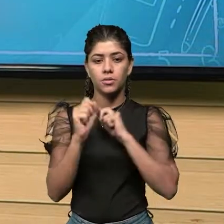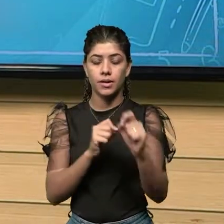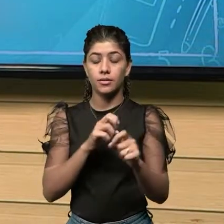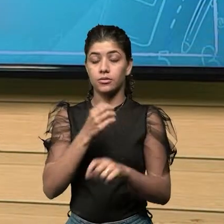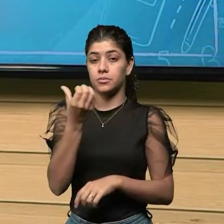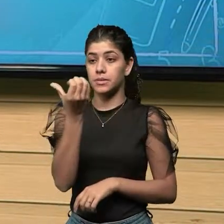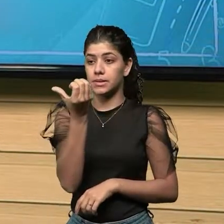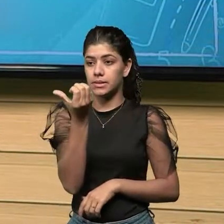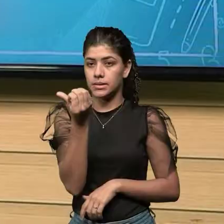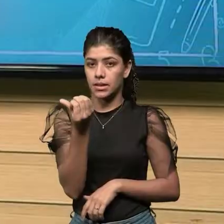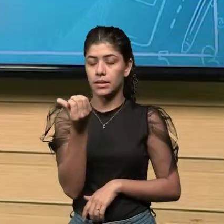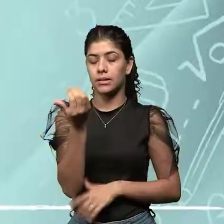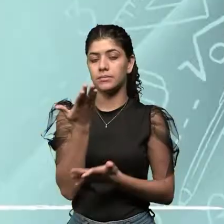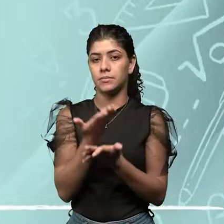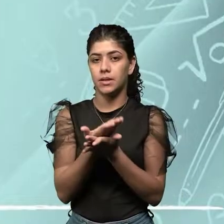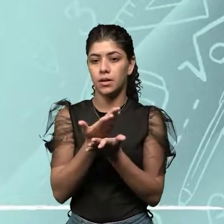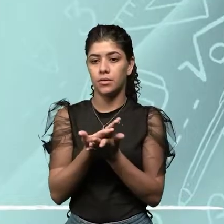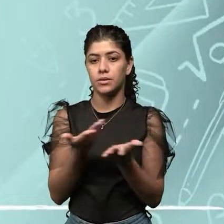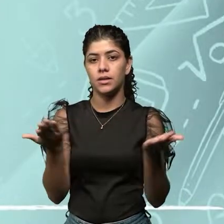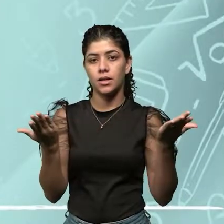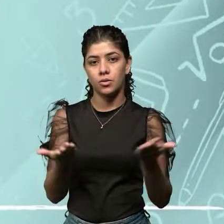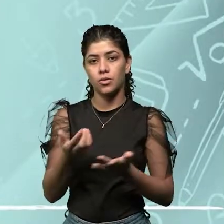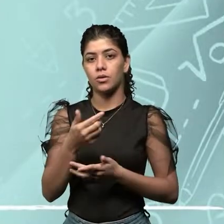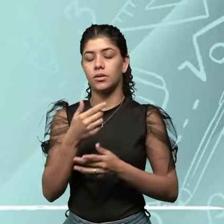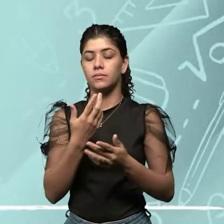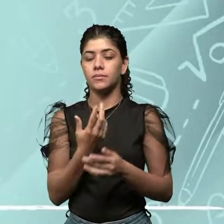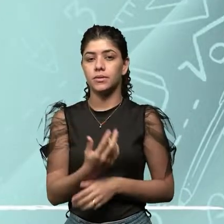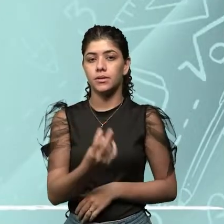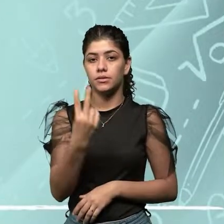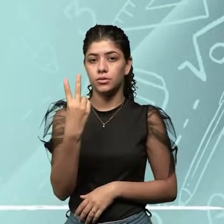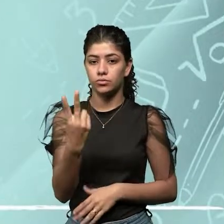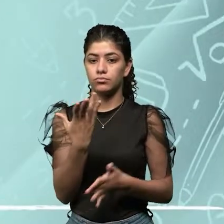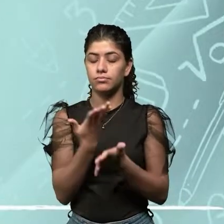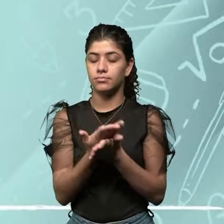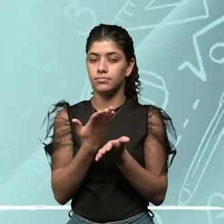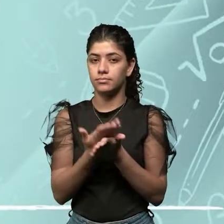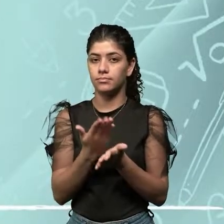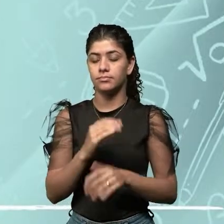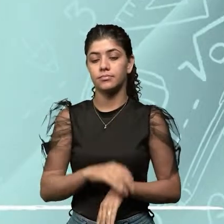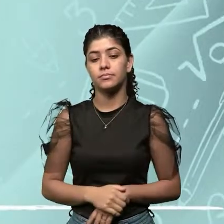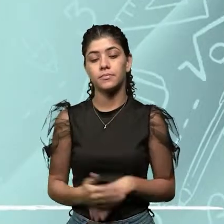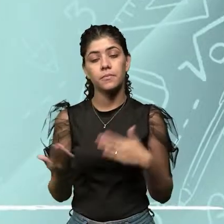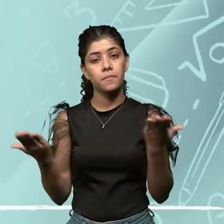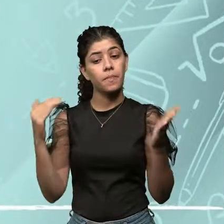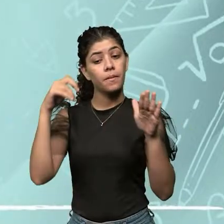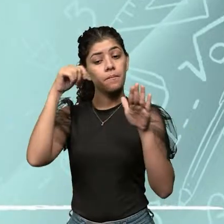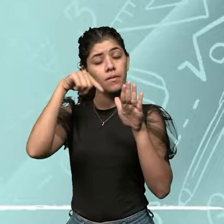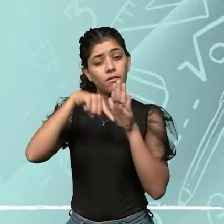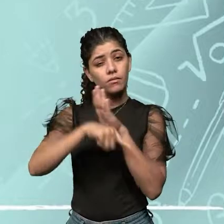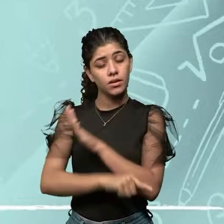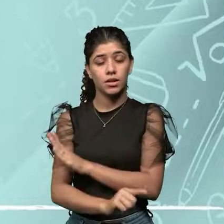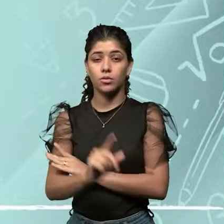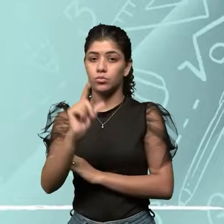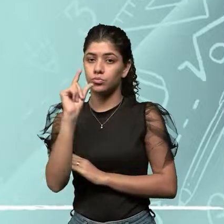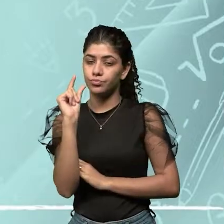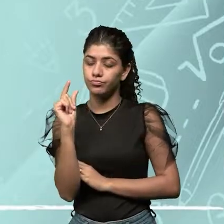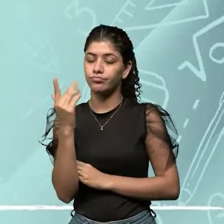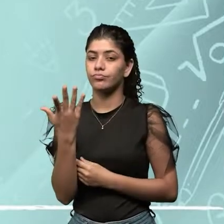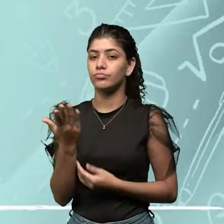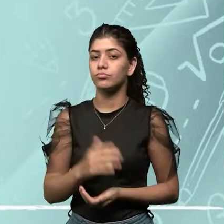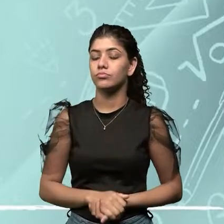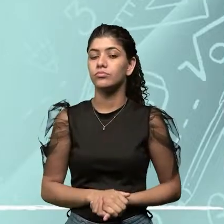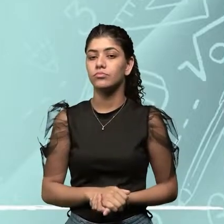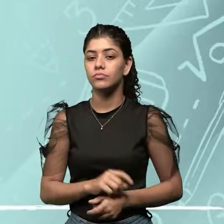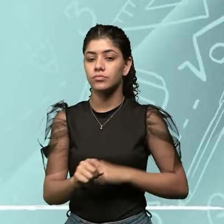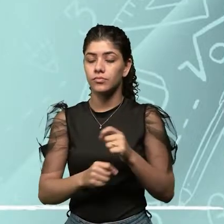dessa disciplina. Aqui na nossa aula 2, nós vamos nos aprofundar um pouco mais e continuar o que